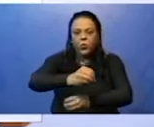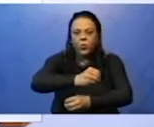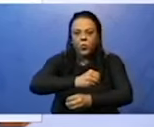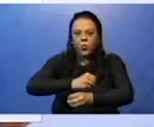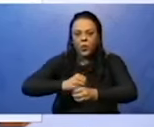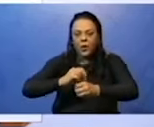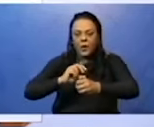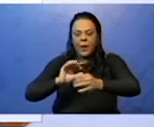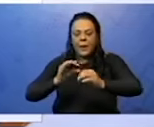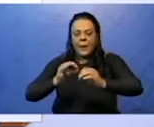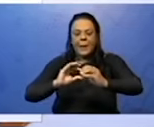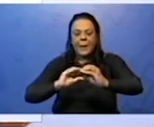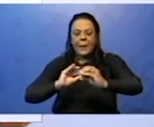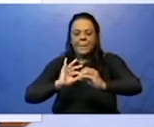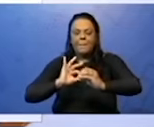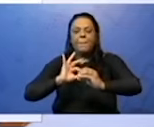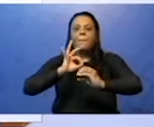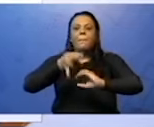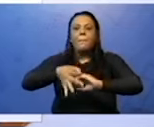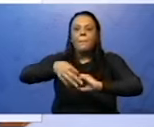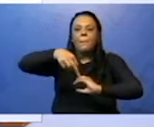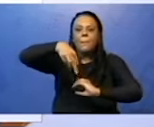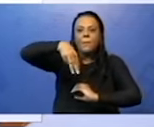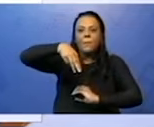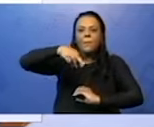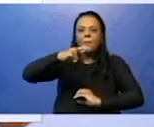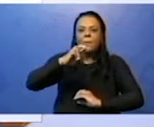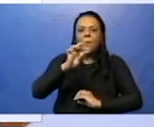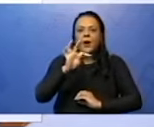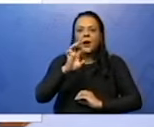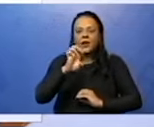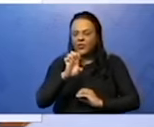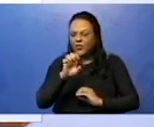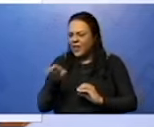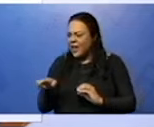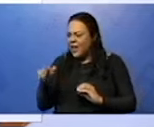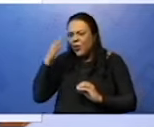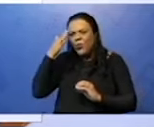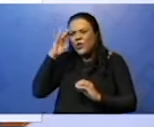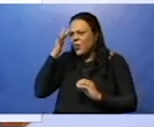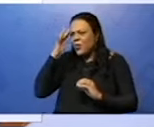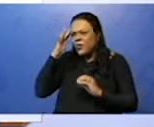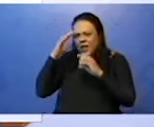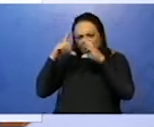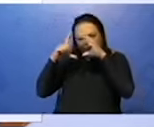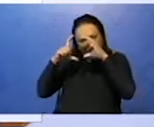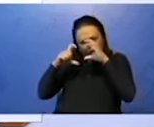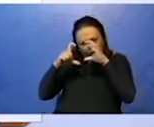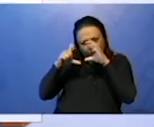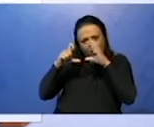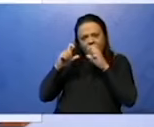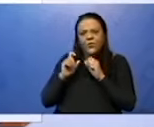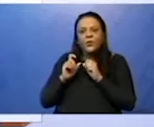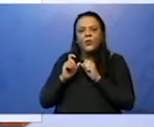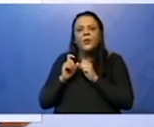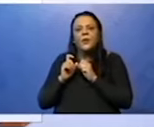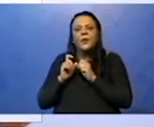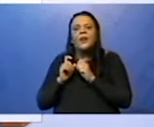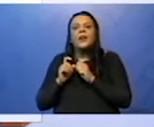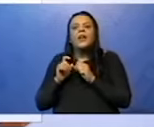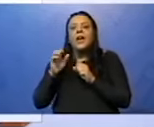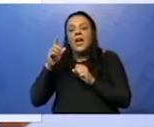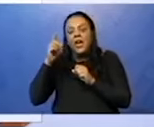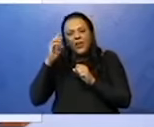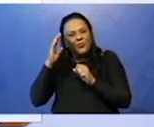identificar, eu sei determinar quem foi? Não. Se eu falo assim, assaltaram o supermercado. Alguém assaltou? Alguém